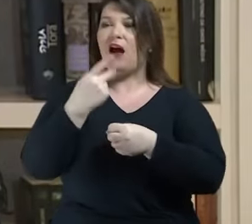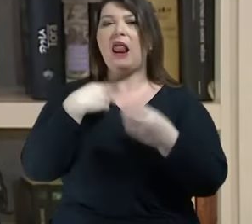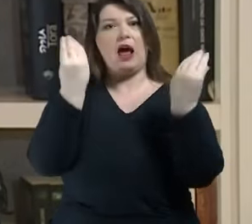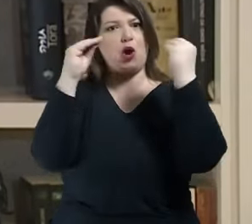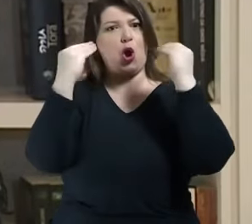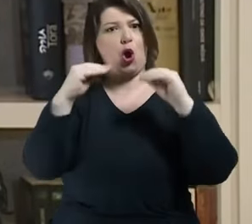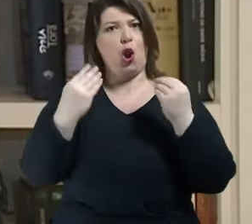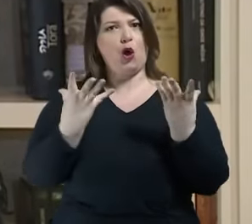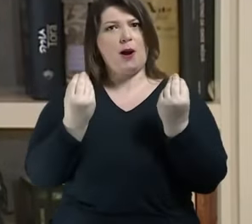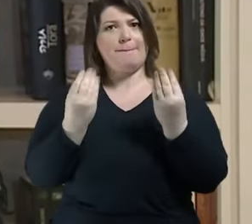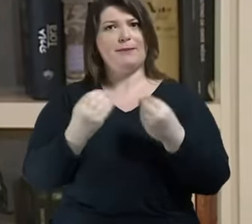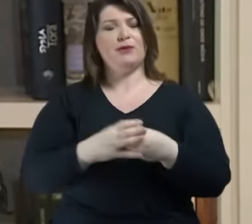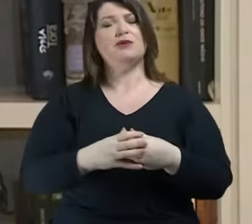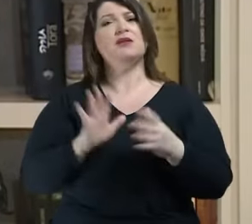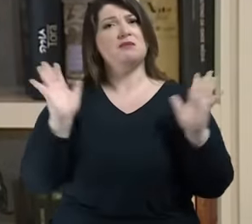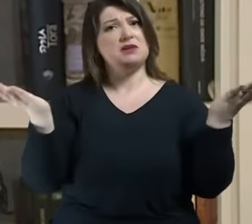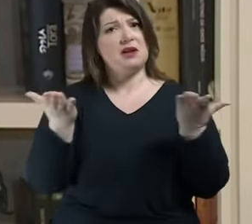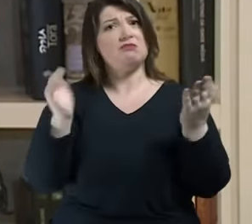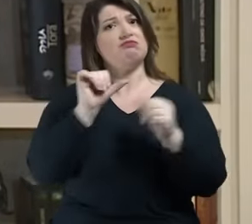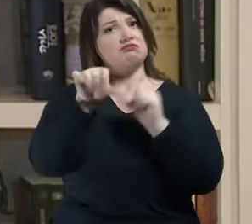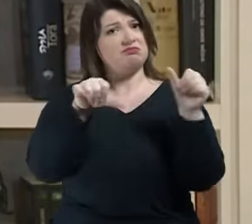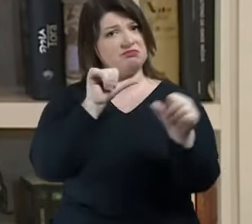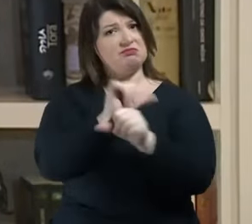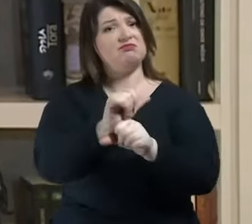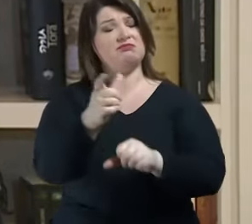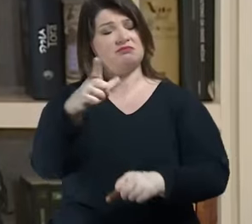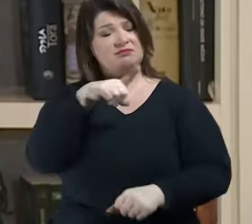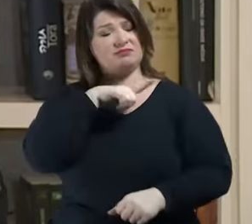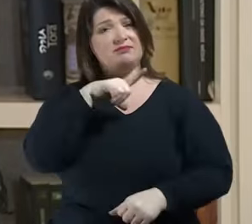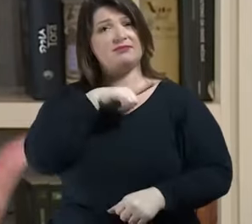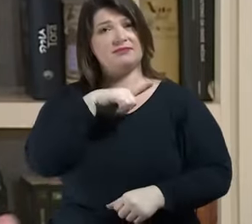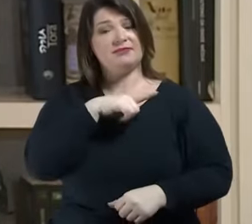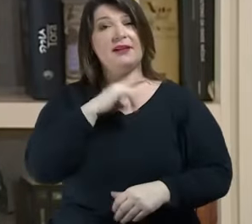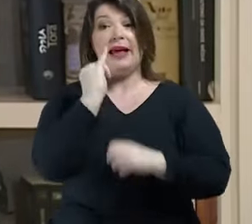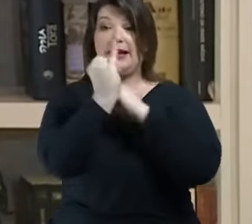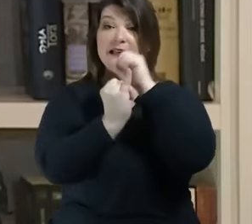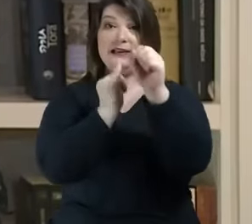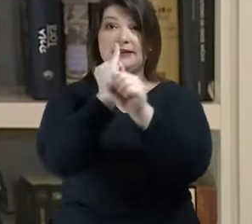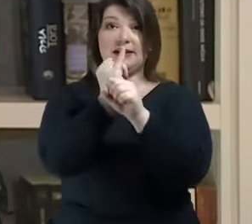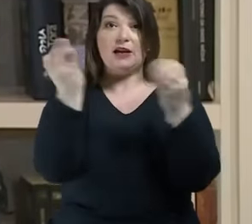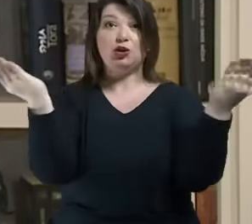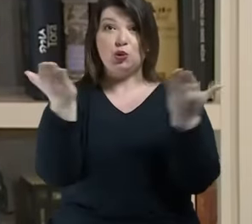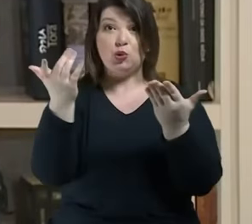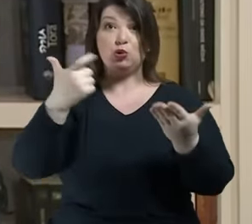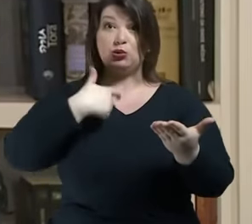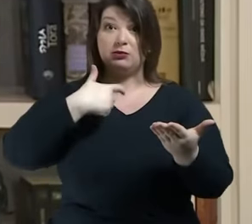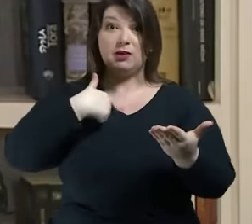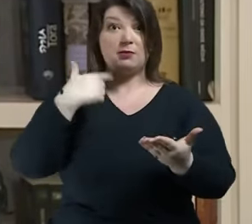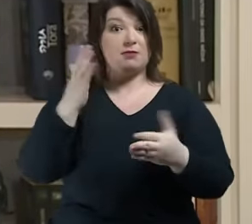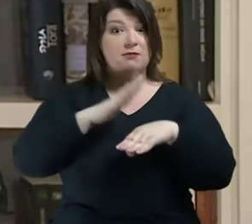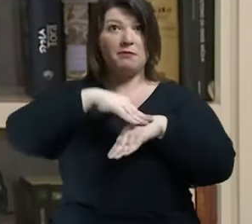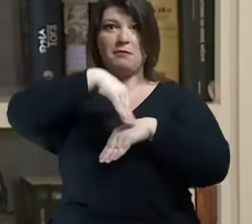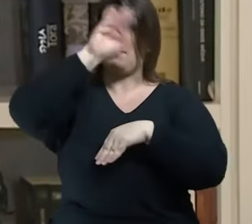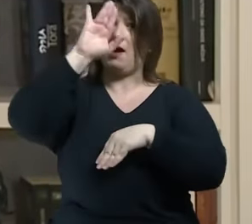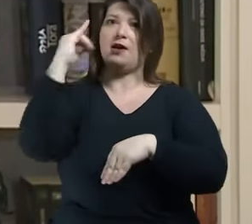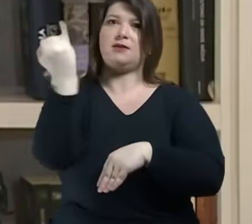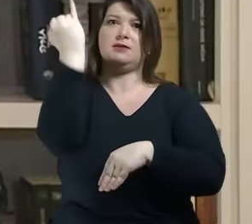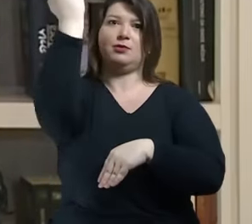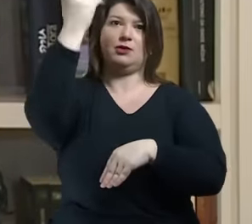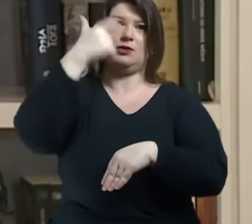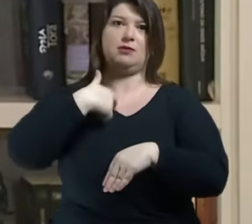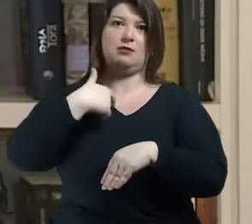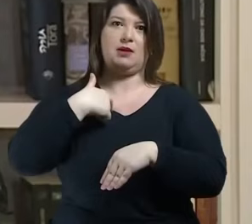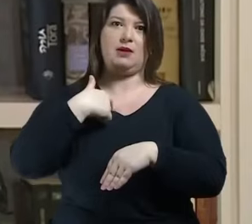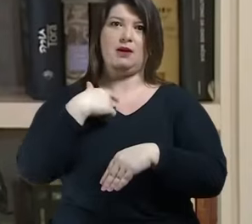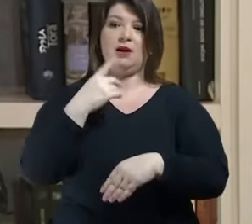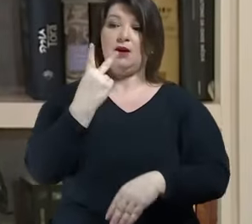uma mudança houve uma mudança a internet hoje para mim é muito mais importante do que era em 2006